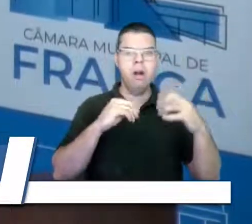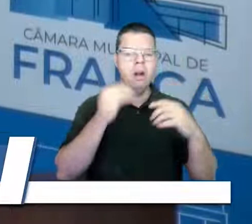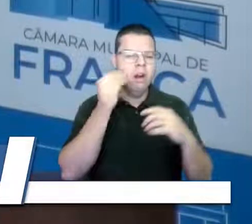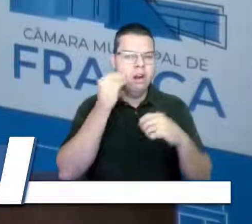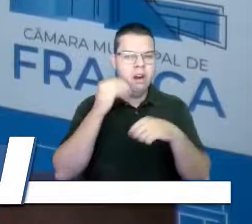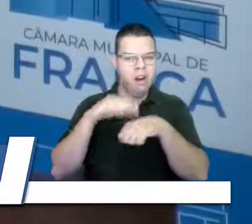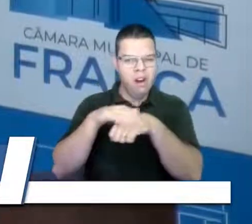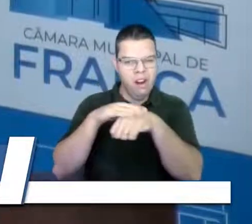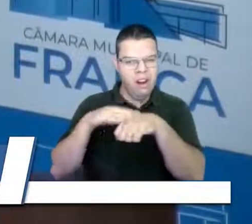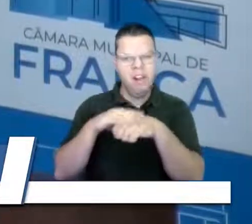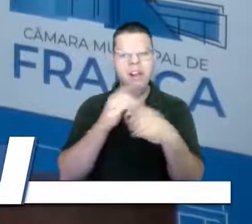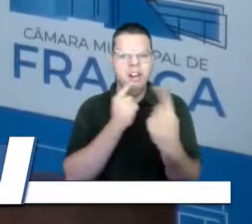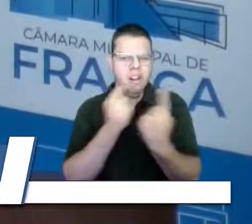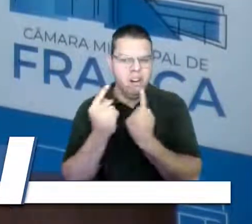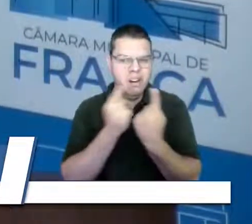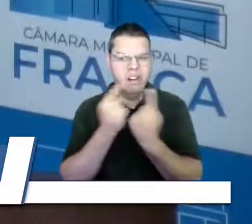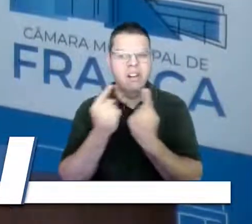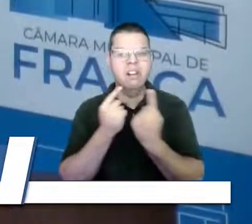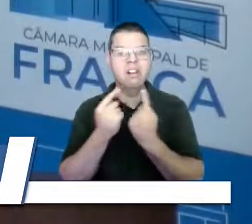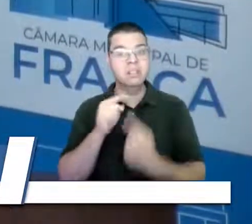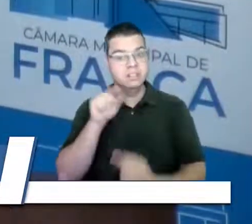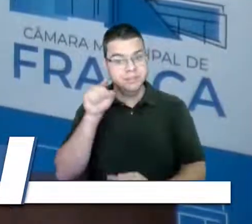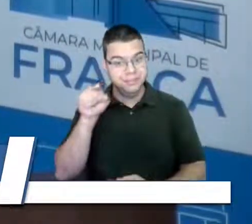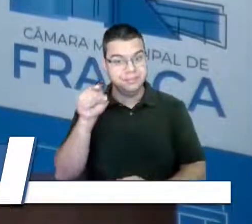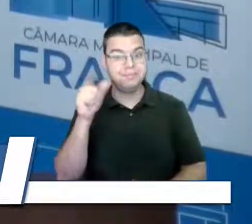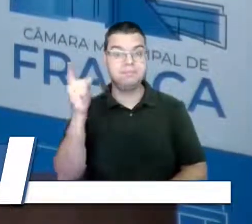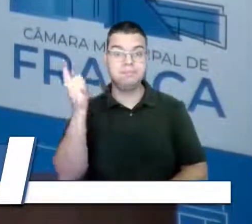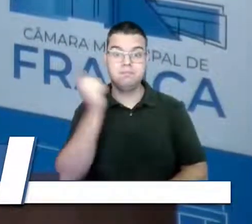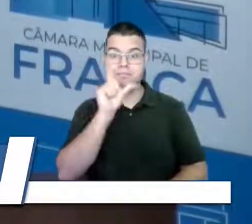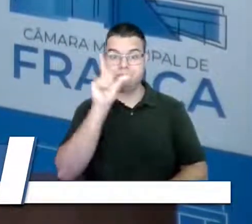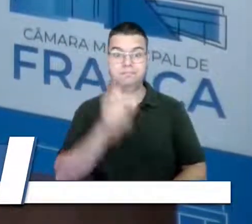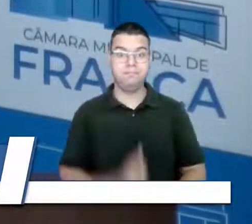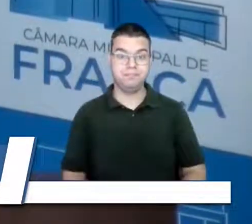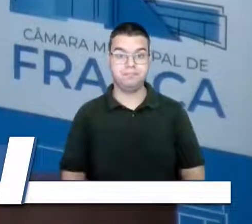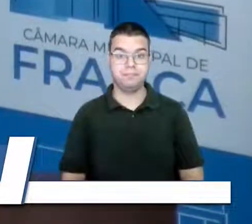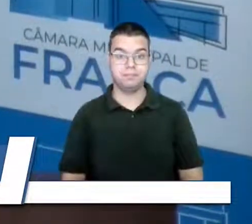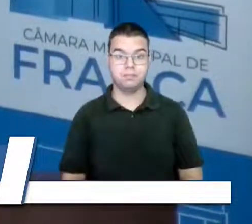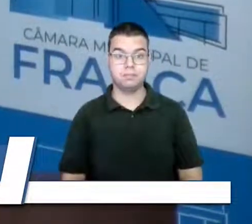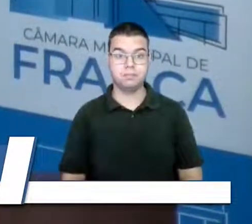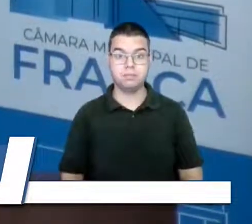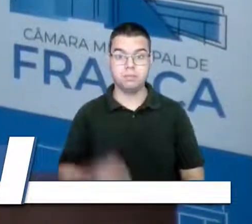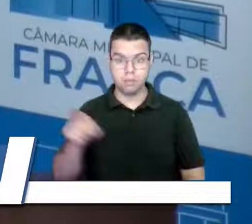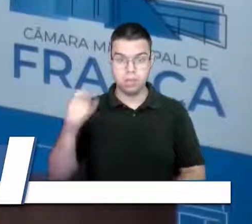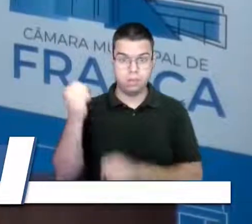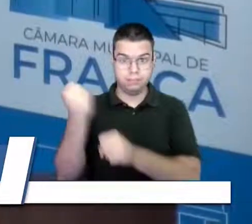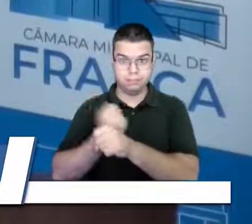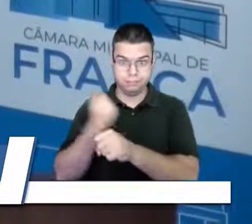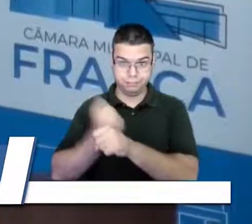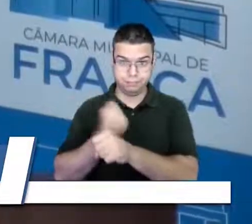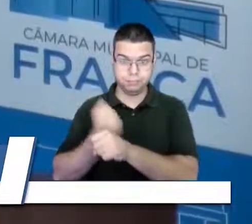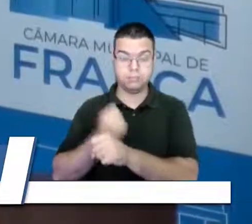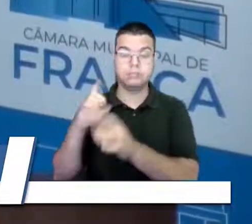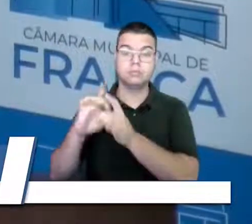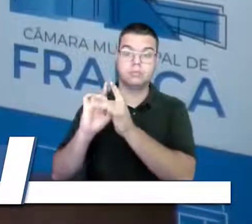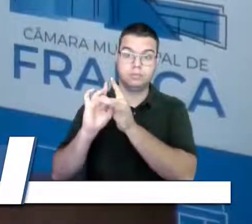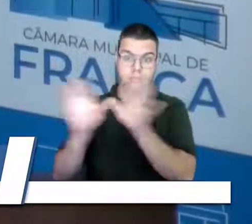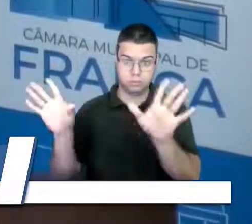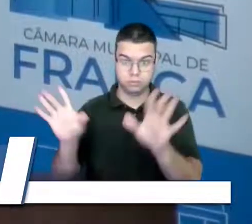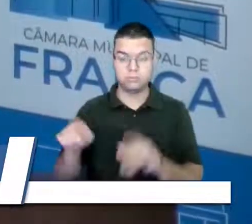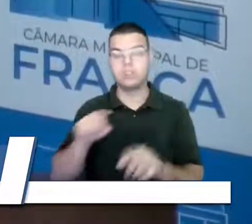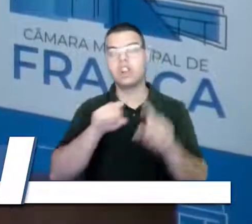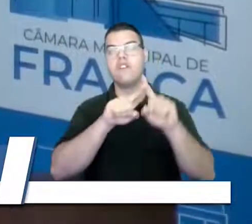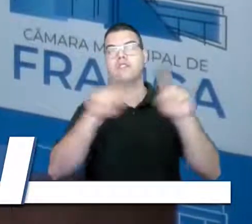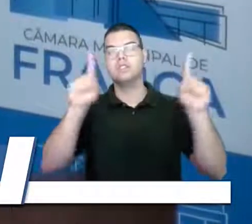diálogo. E, a partir do momento em que essa obra foi liberada, funcionários da Sabesp aqui de